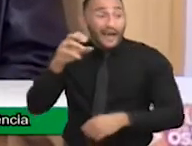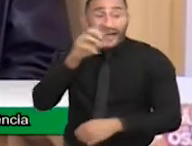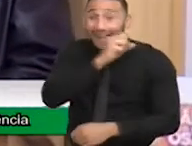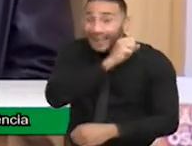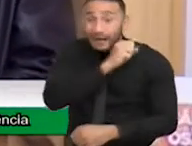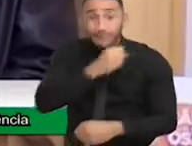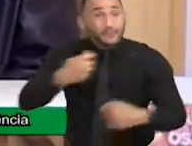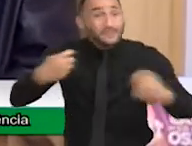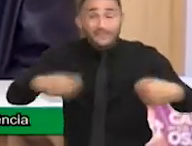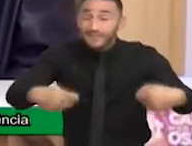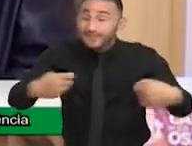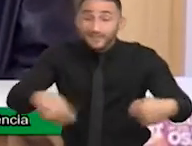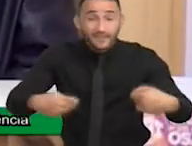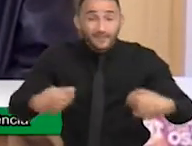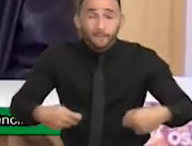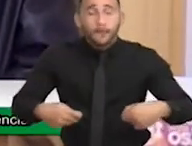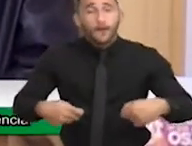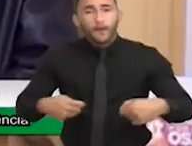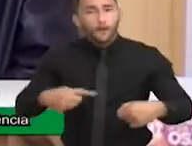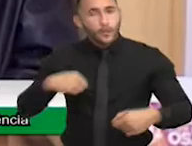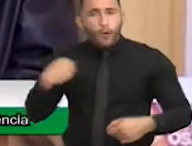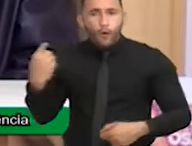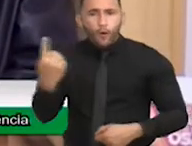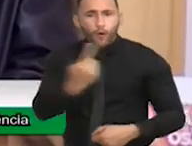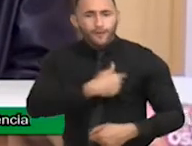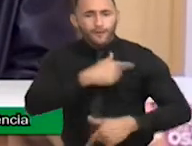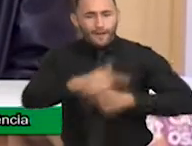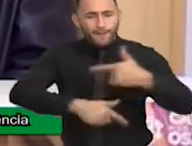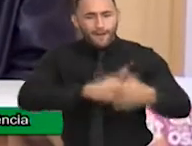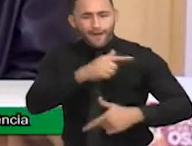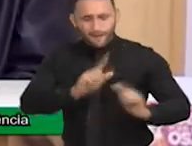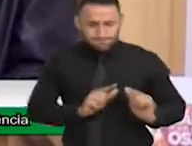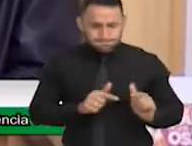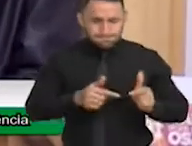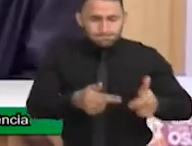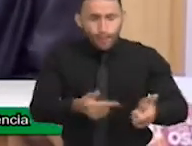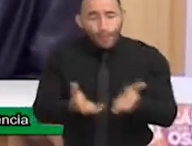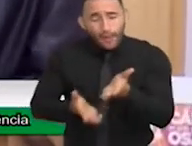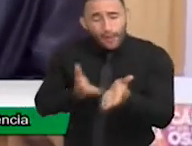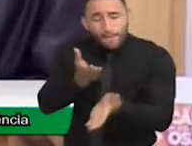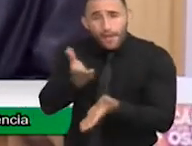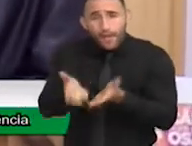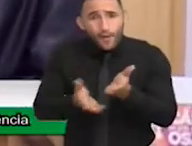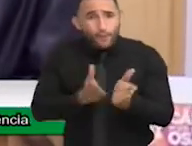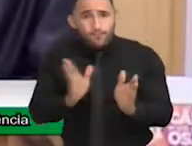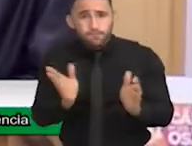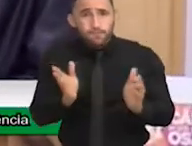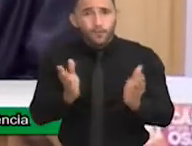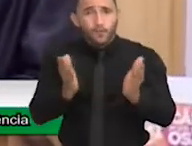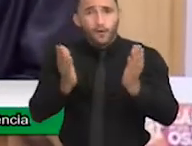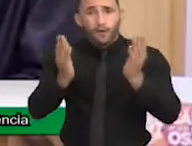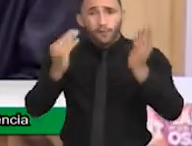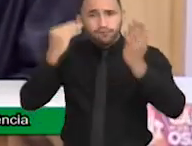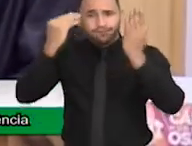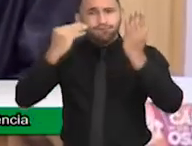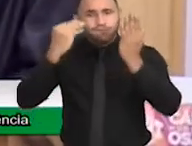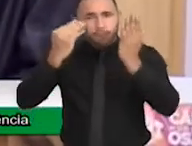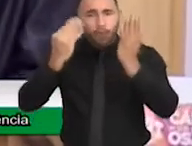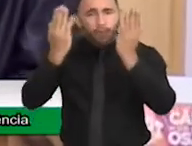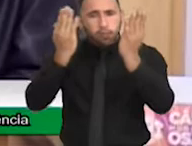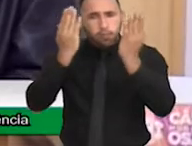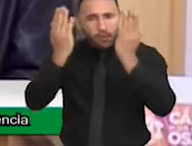Sabe que nós, enquanto pessoas envolvidas na defesa do tratamento psicoterapêutico, a pessoa com